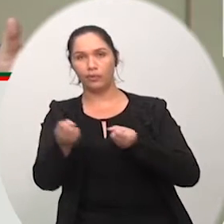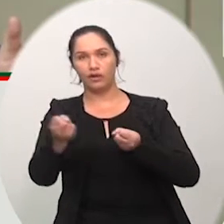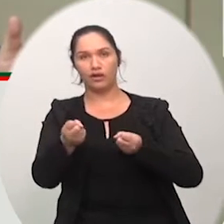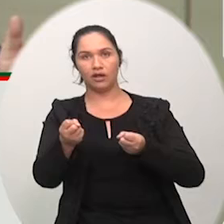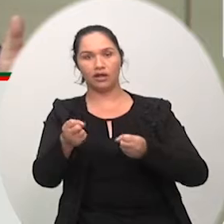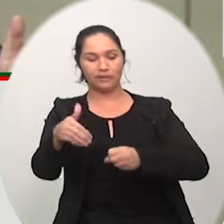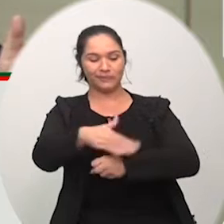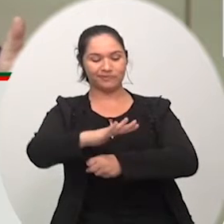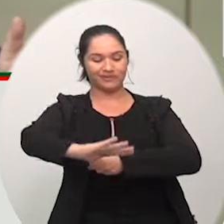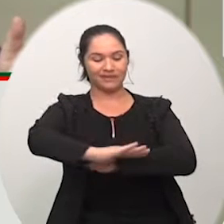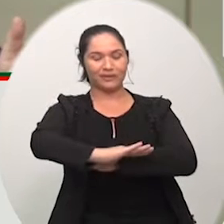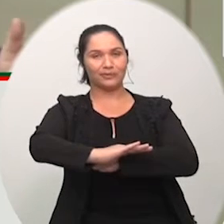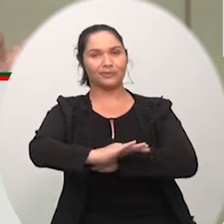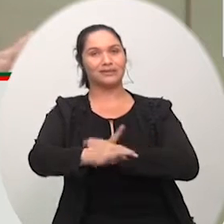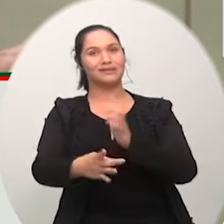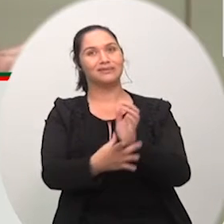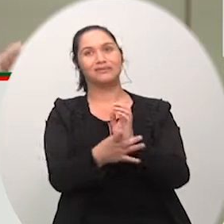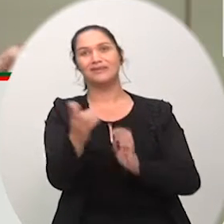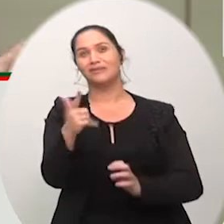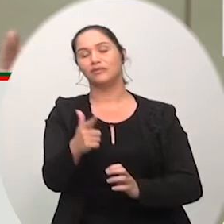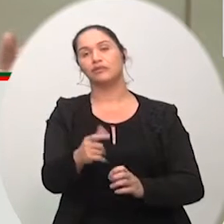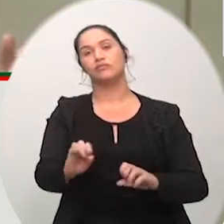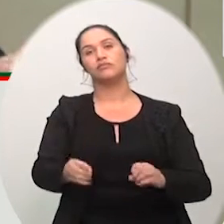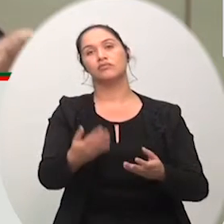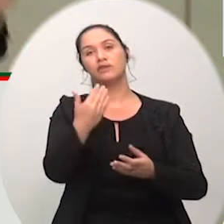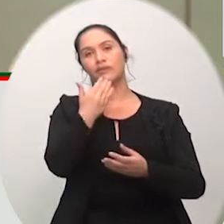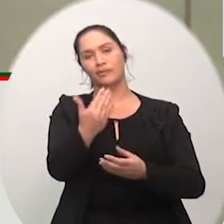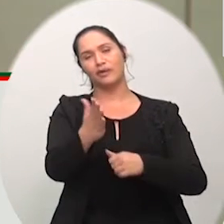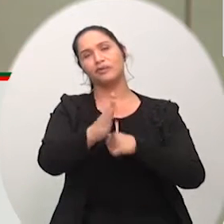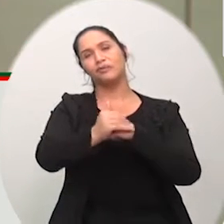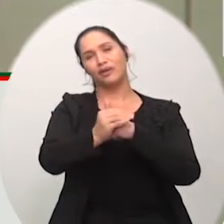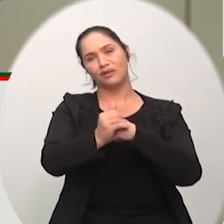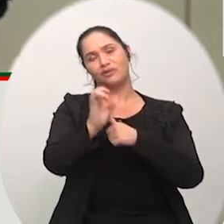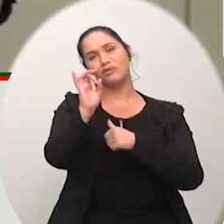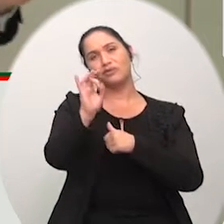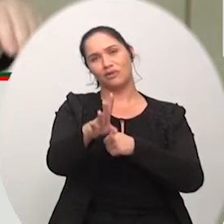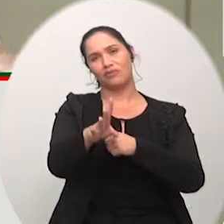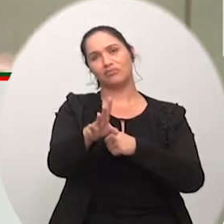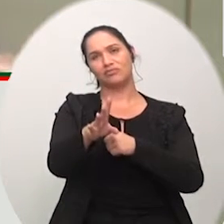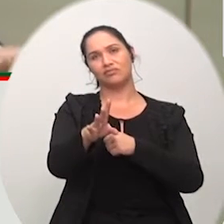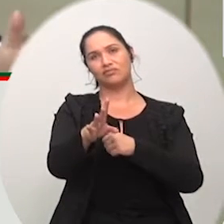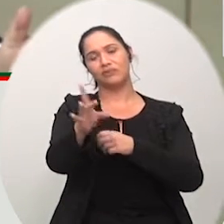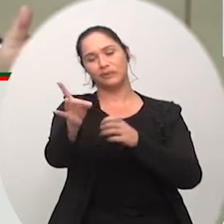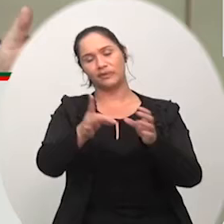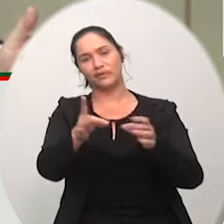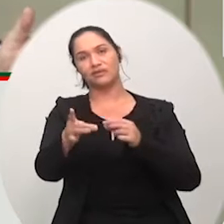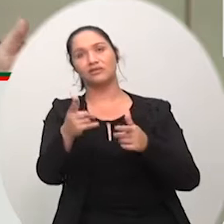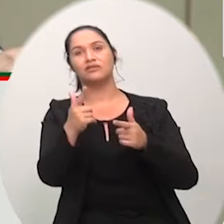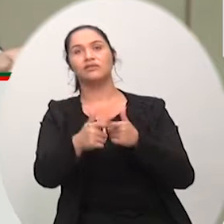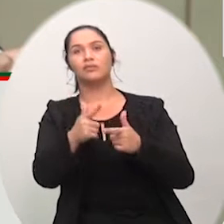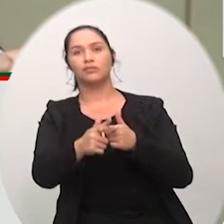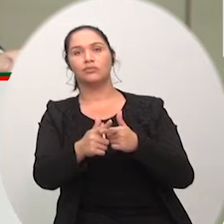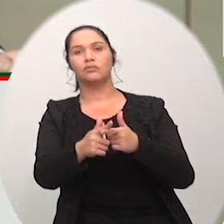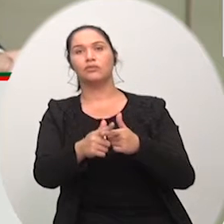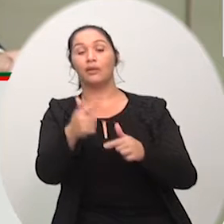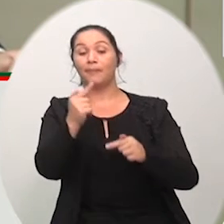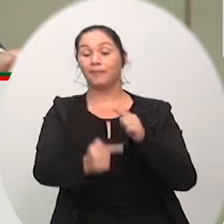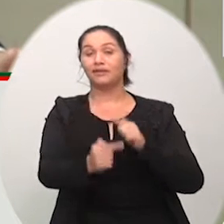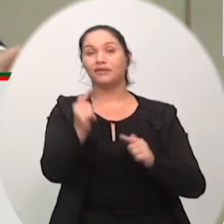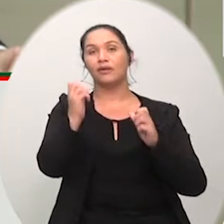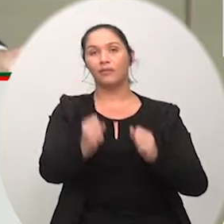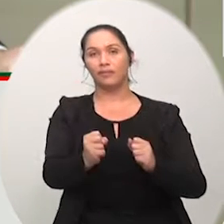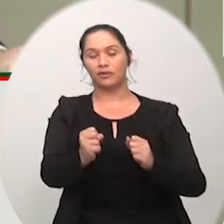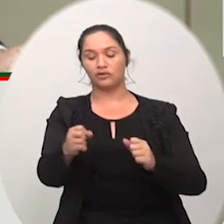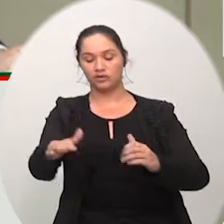é um problema sério então simplesmente uma atenção um carinho para ir lá botar o material que agora nós temos uma base de